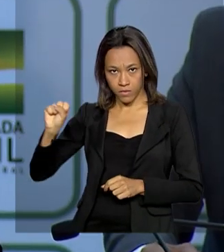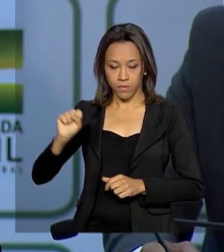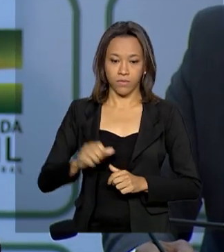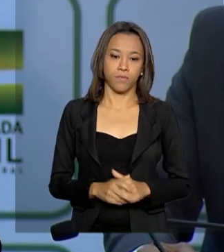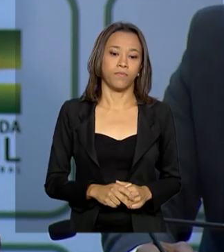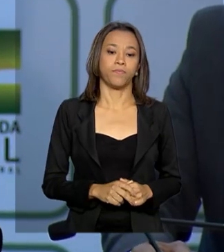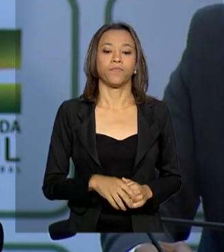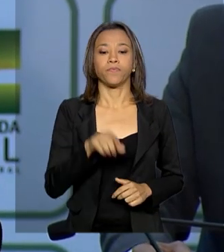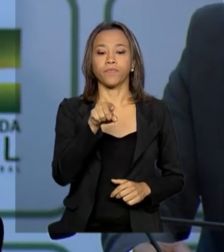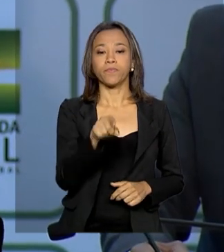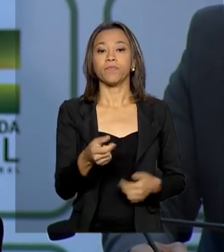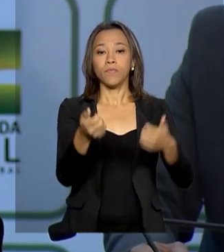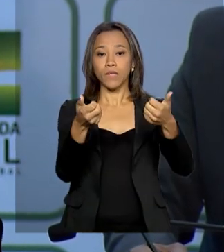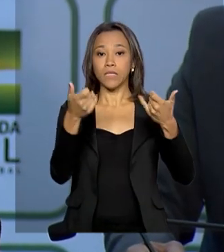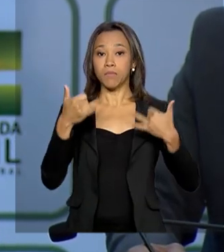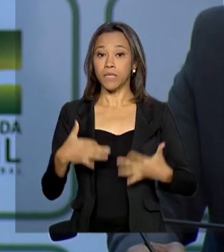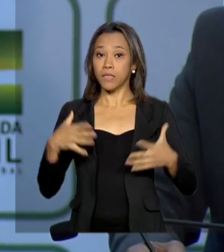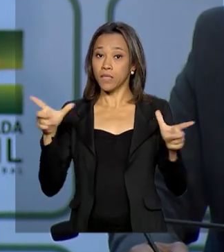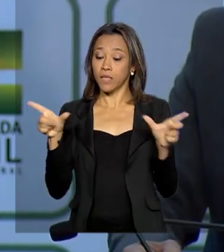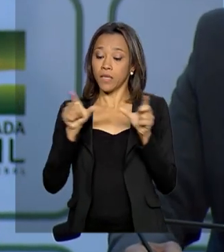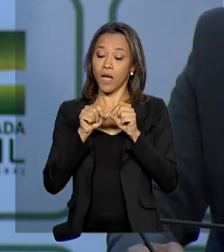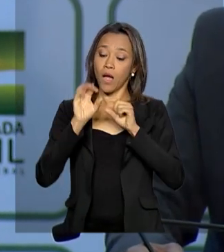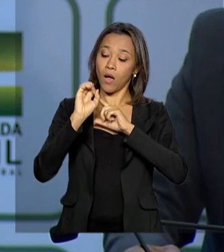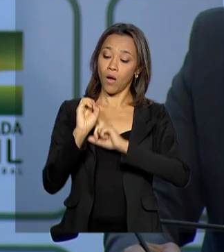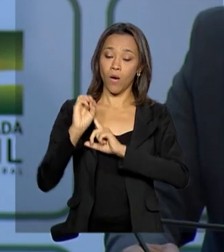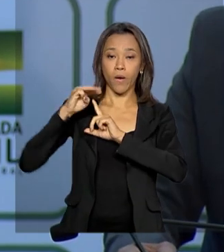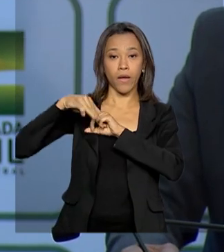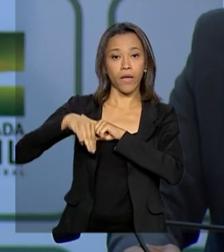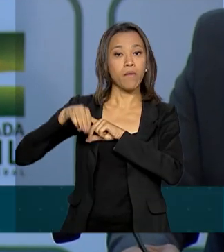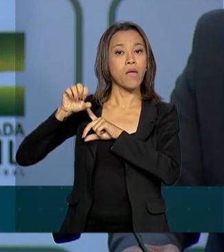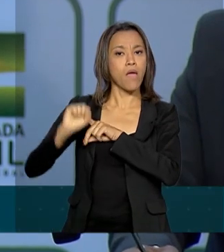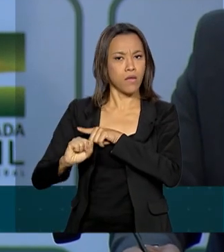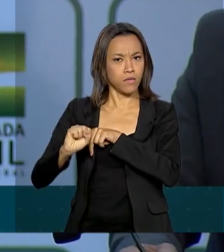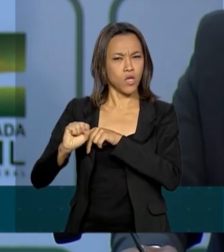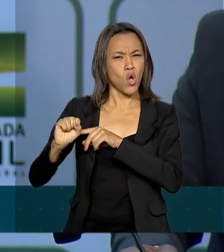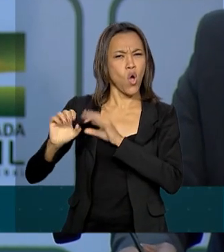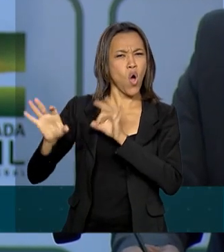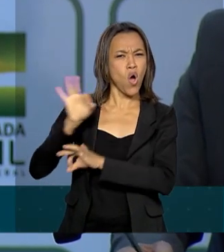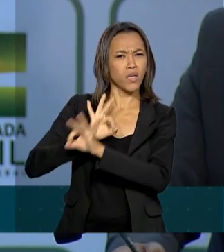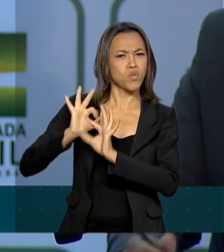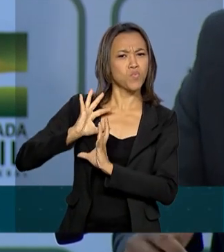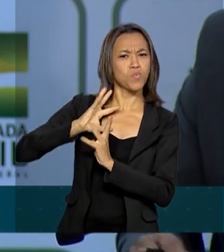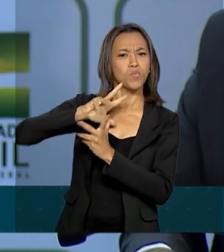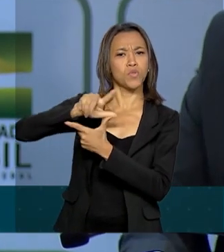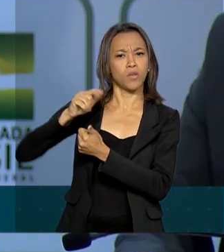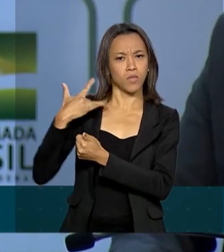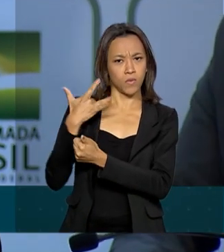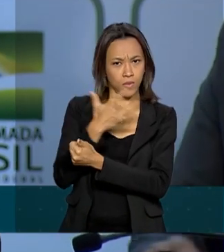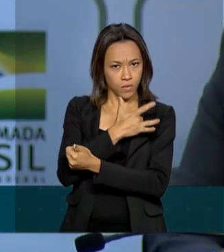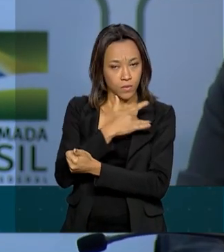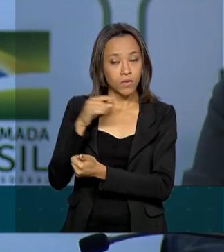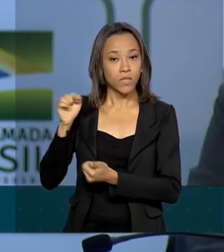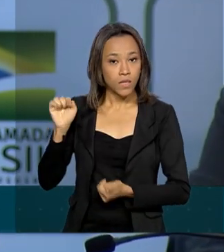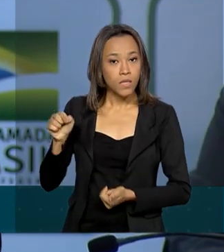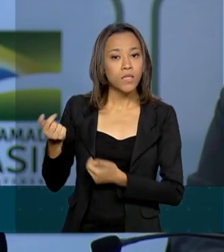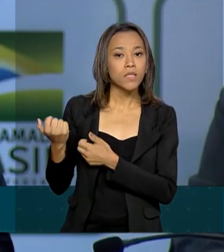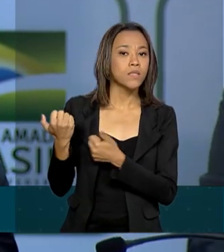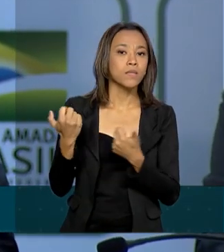A Organização Mundial da Saúde, que até então tratava o assunto restrito à província de